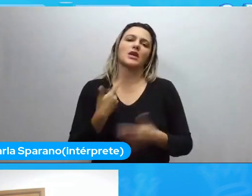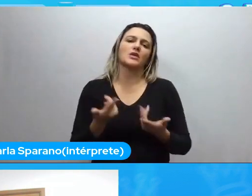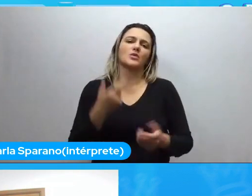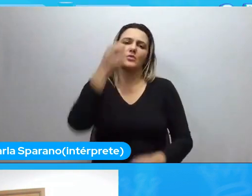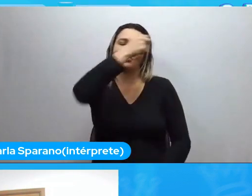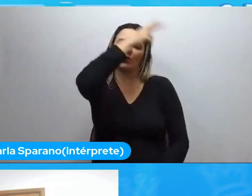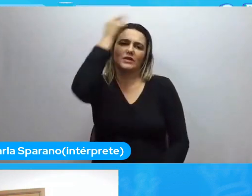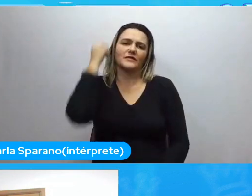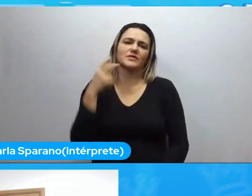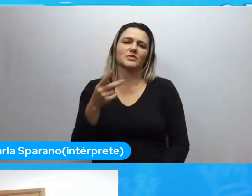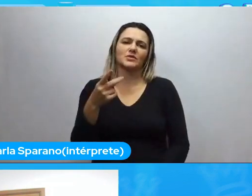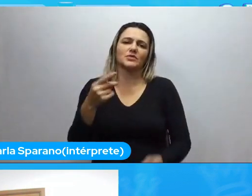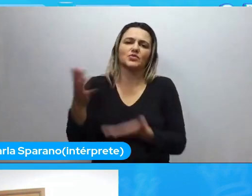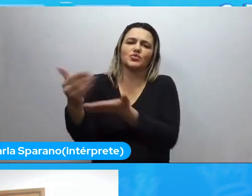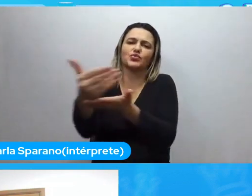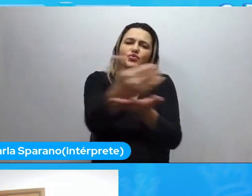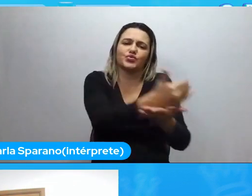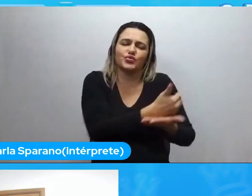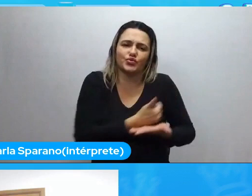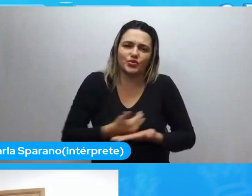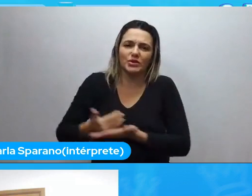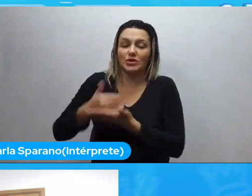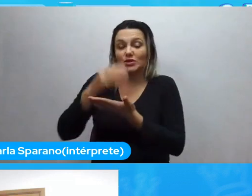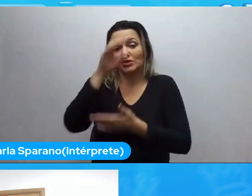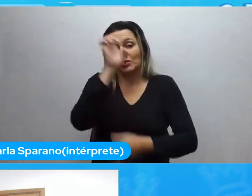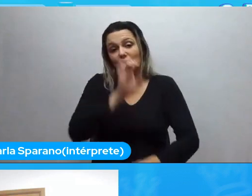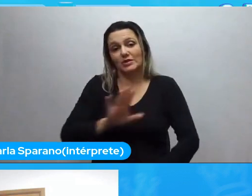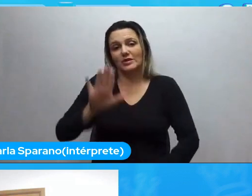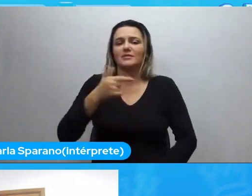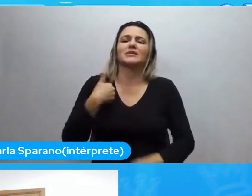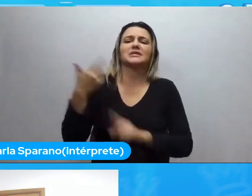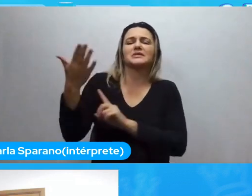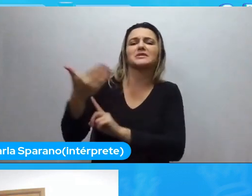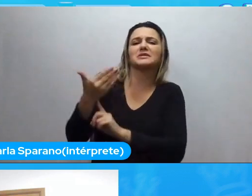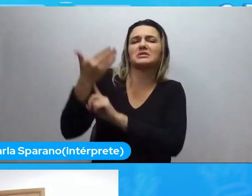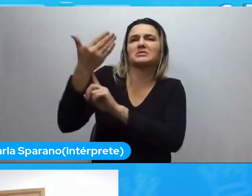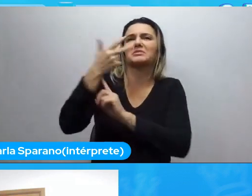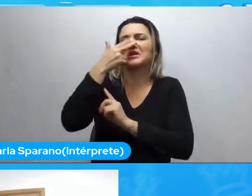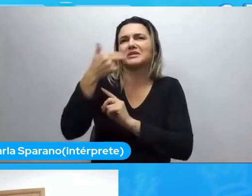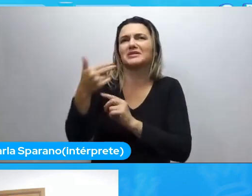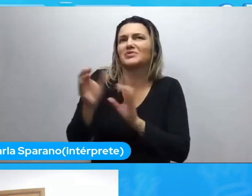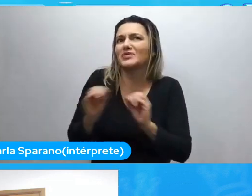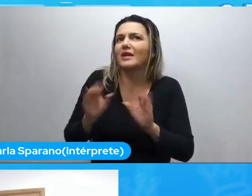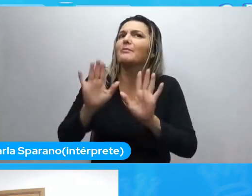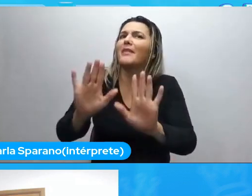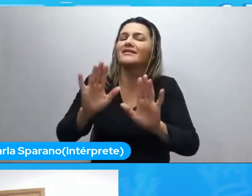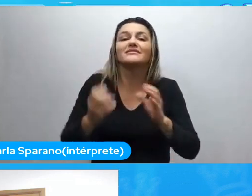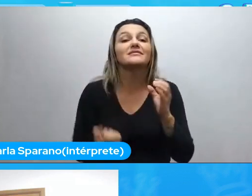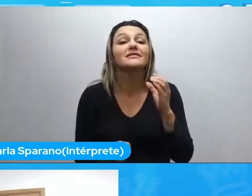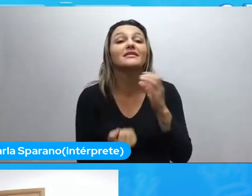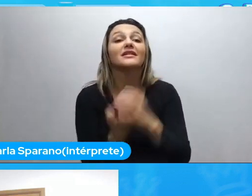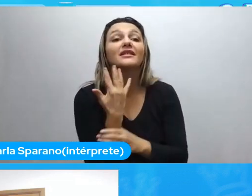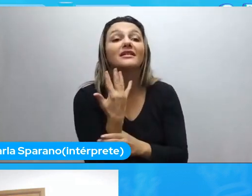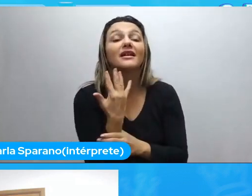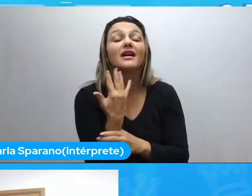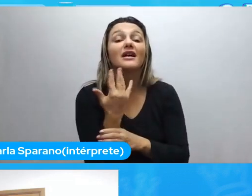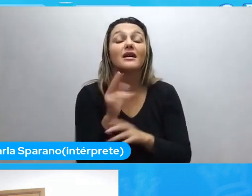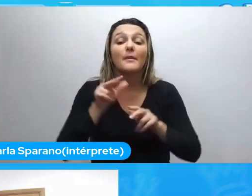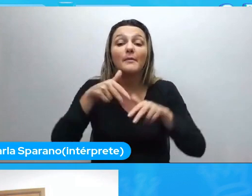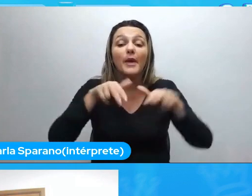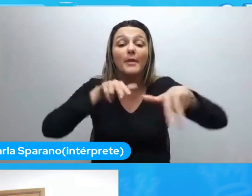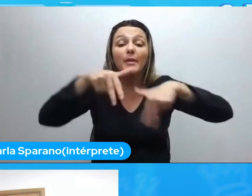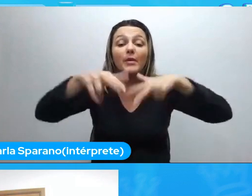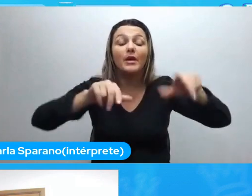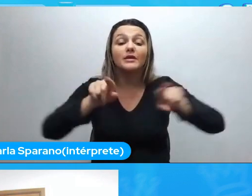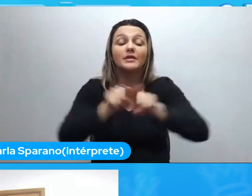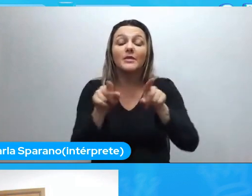enraquedação do estado. O segundo ou terceiro, não lembro. Mas essa coisa é tecnologia não existe. criar espaços ou criar coisas que sejam